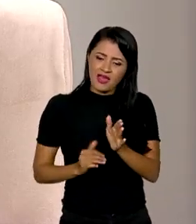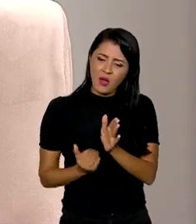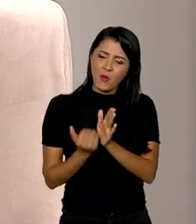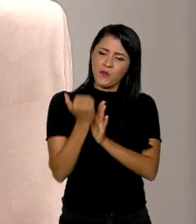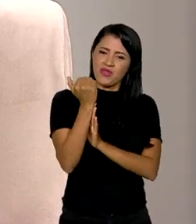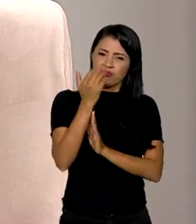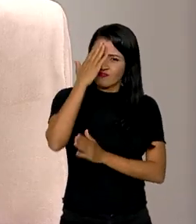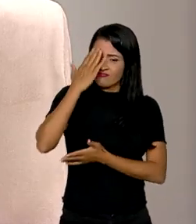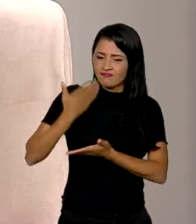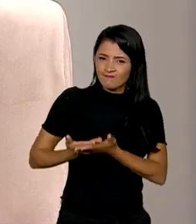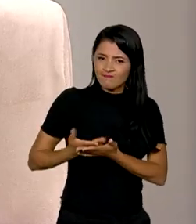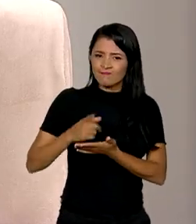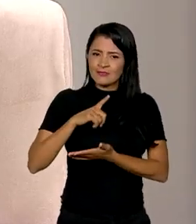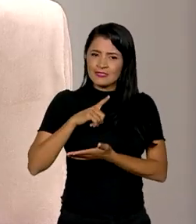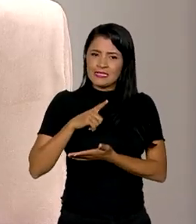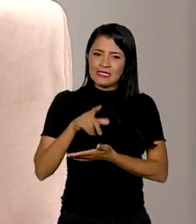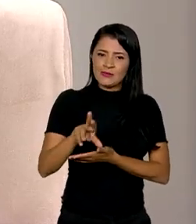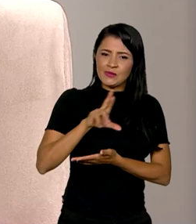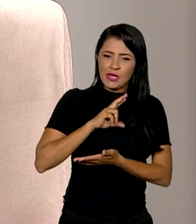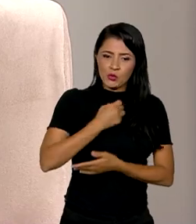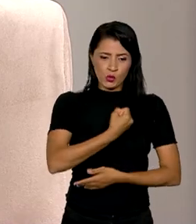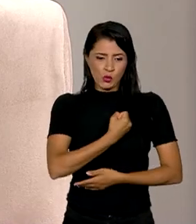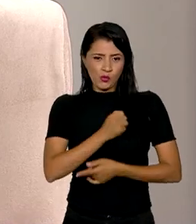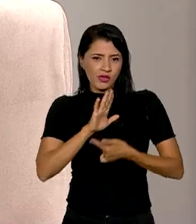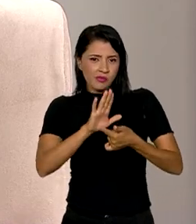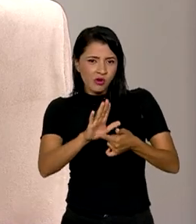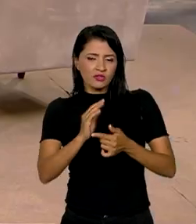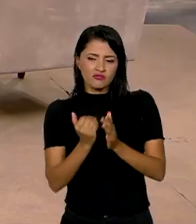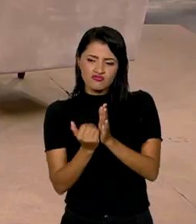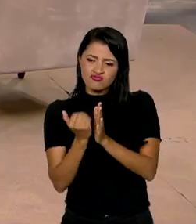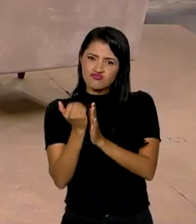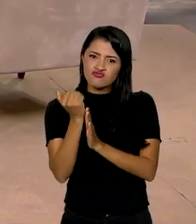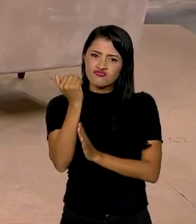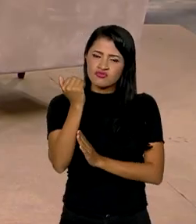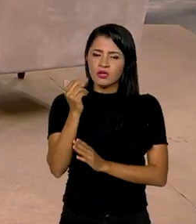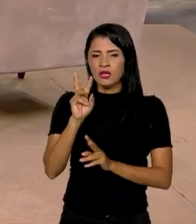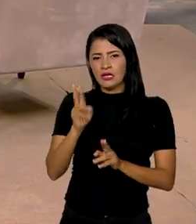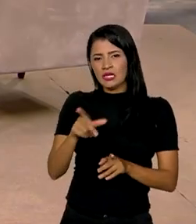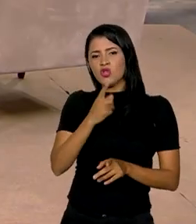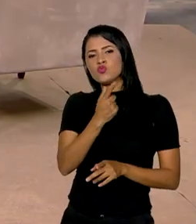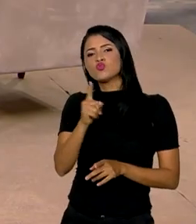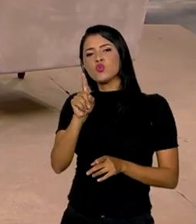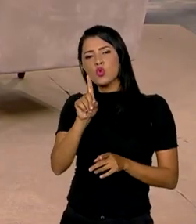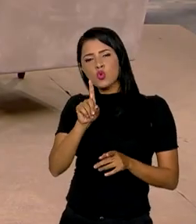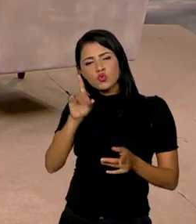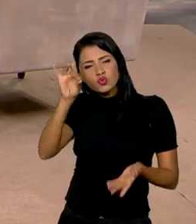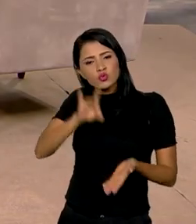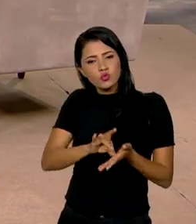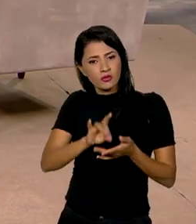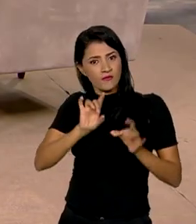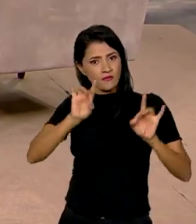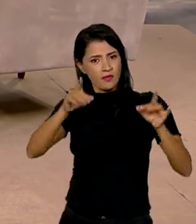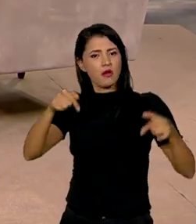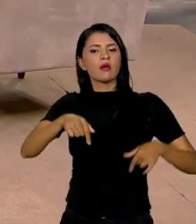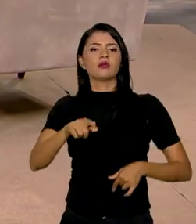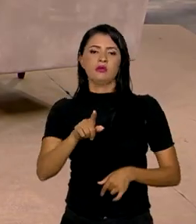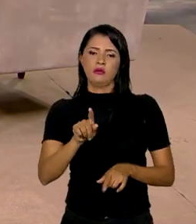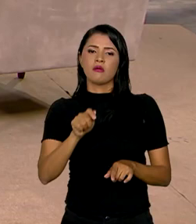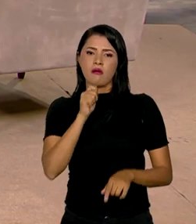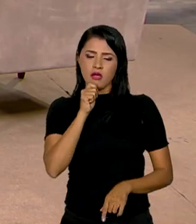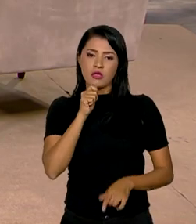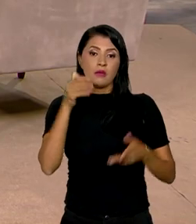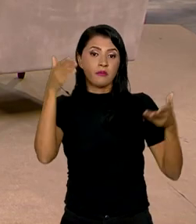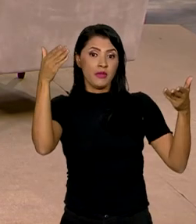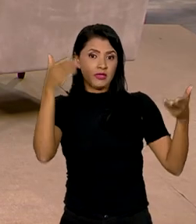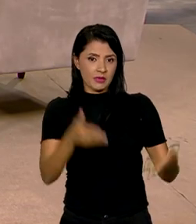confiança, com esses resultados que apontam para um maior crescimento, a gente tem um fato aí que vai ser destacado, ainda hoje, aqui no Brasil em Dia, a